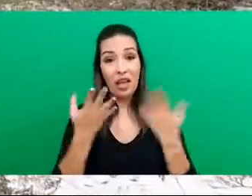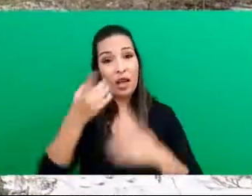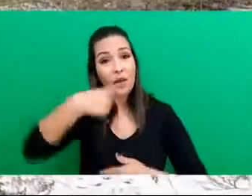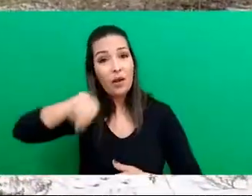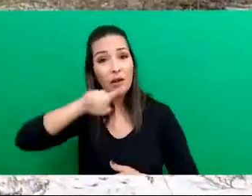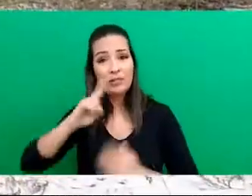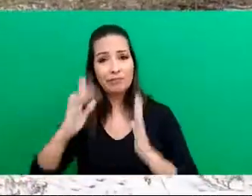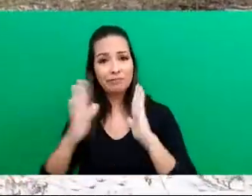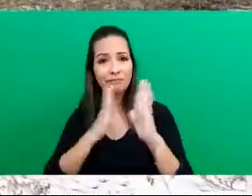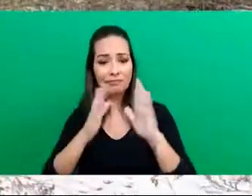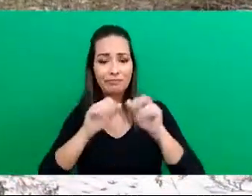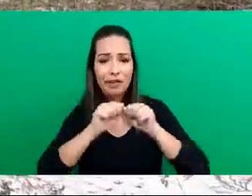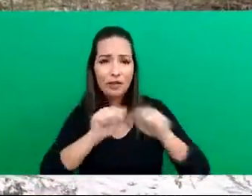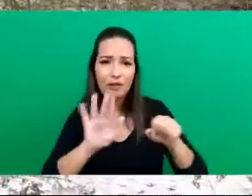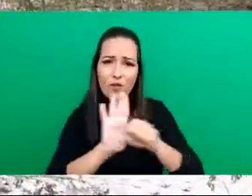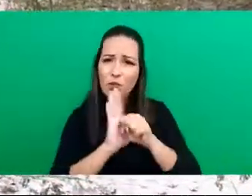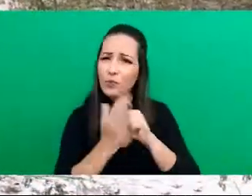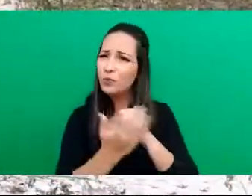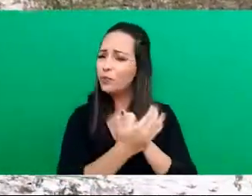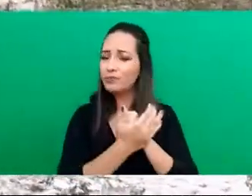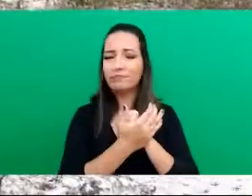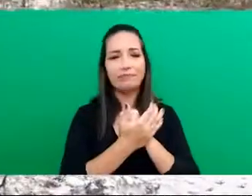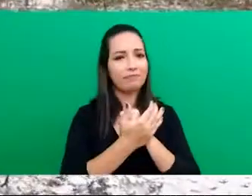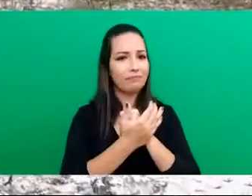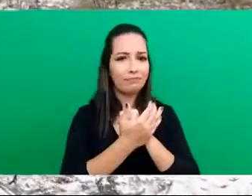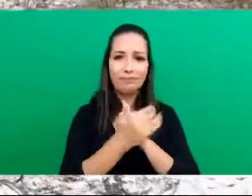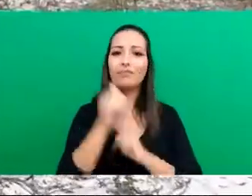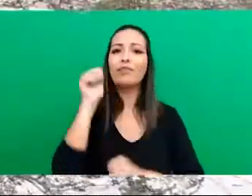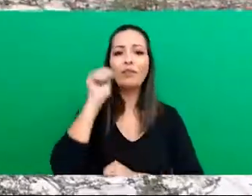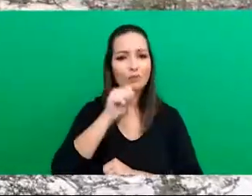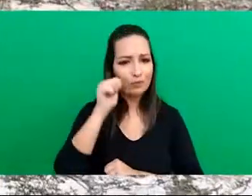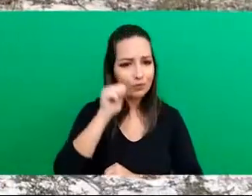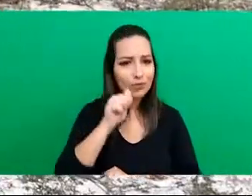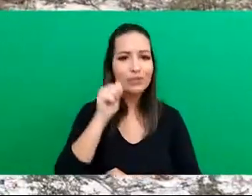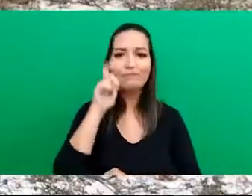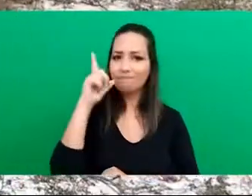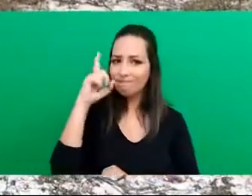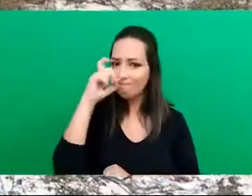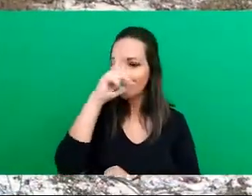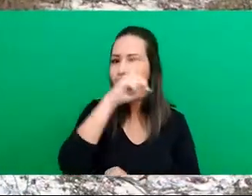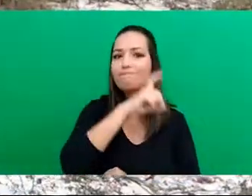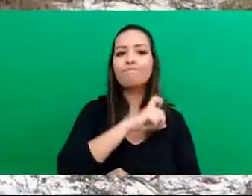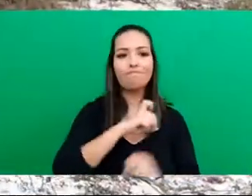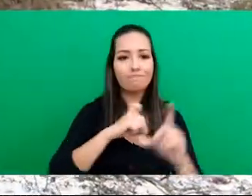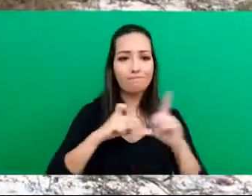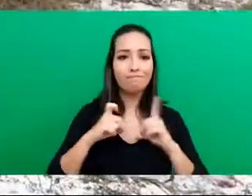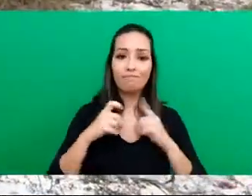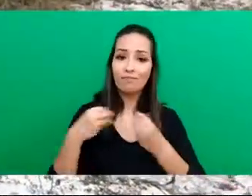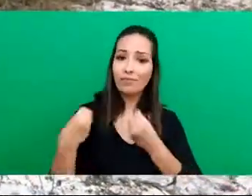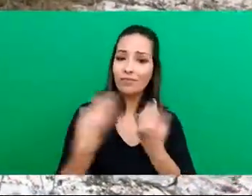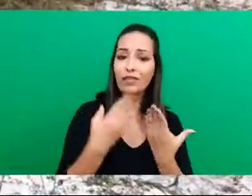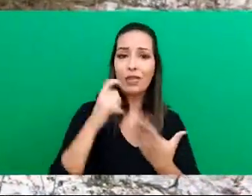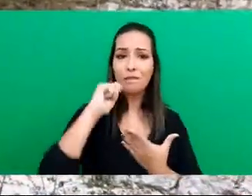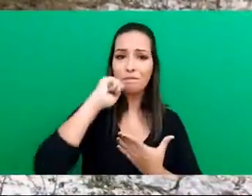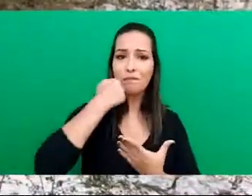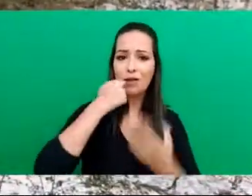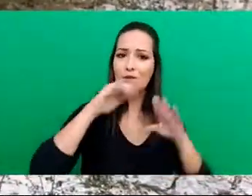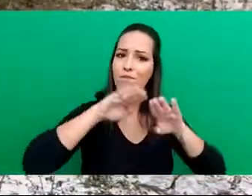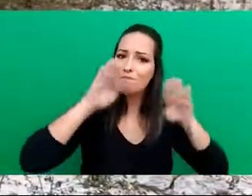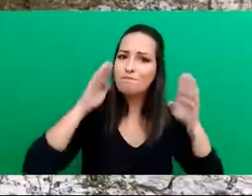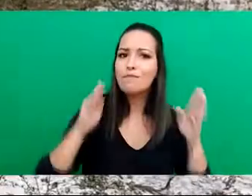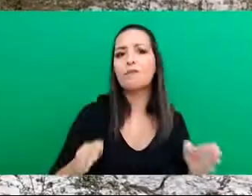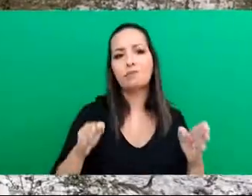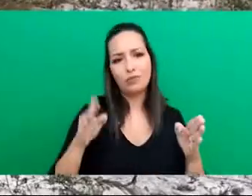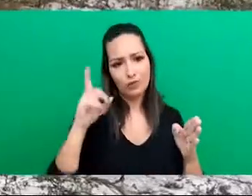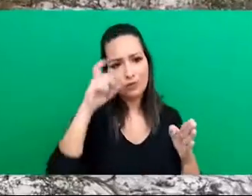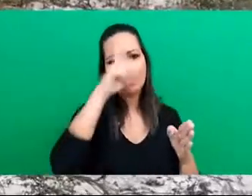de Covid, as mulheres, elas sentem dificuldade em trazer para as suas mesas o pão